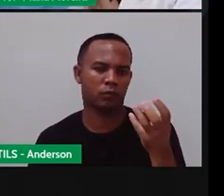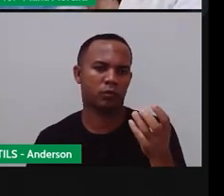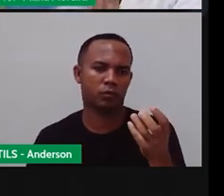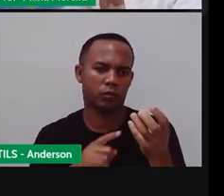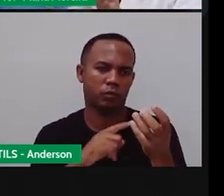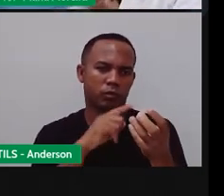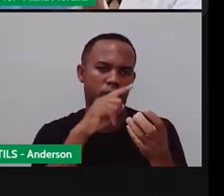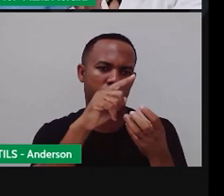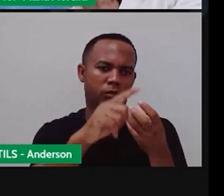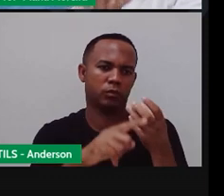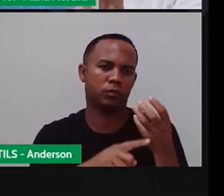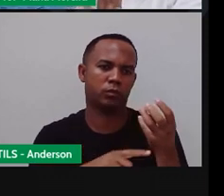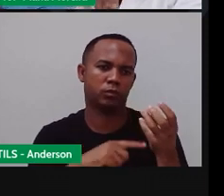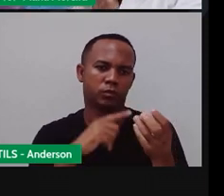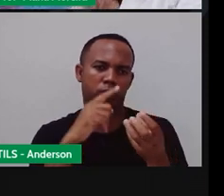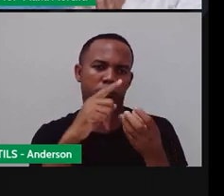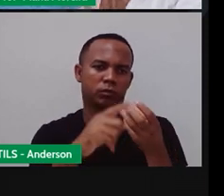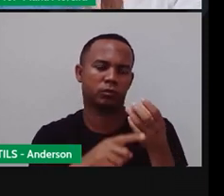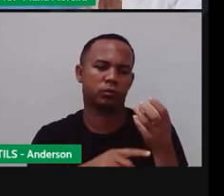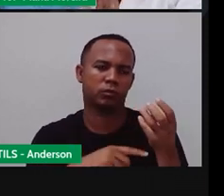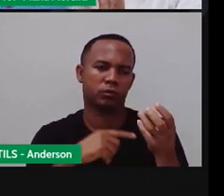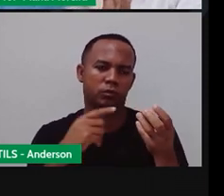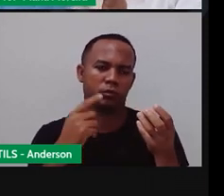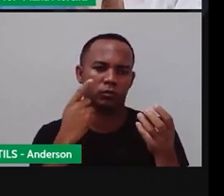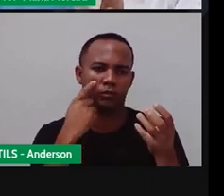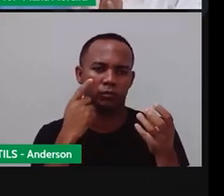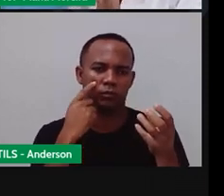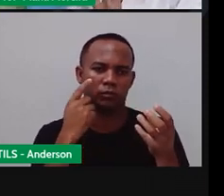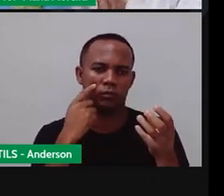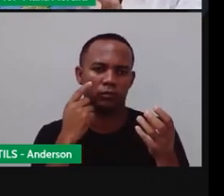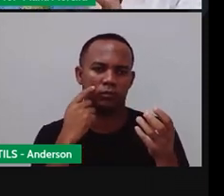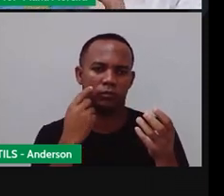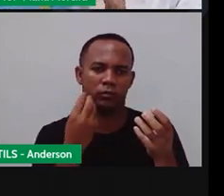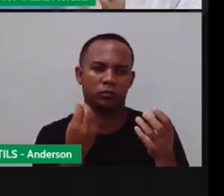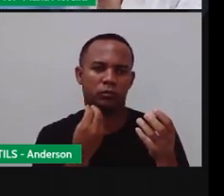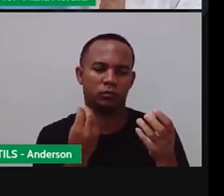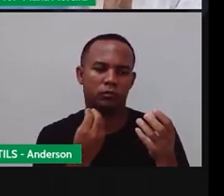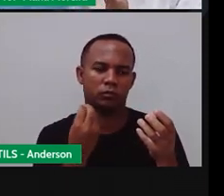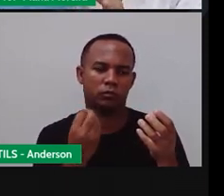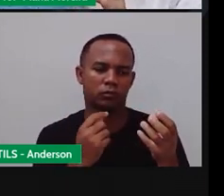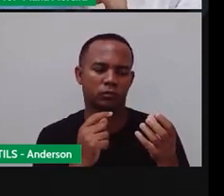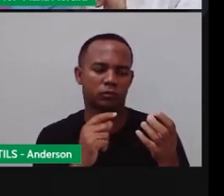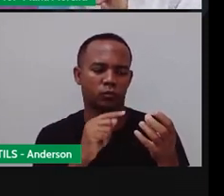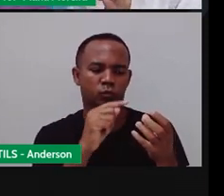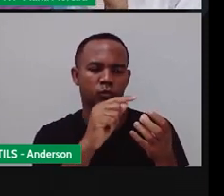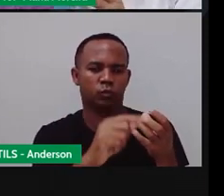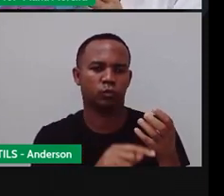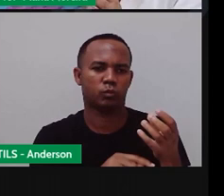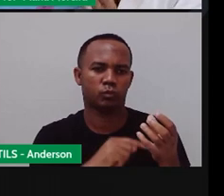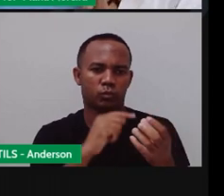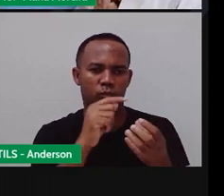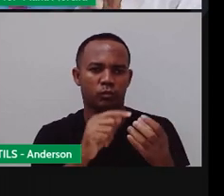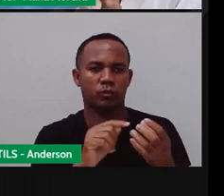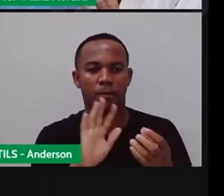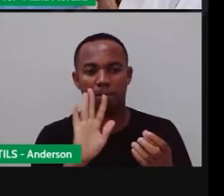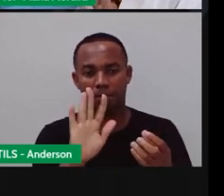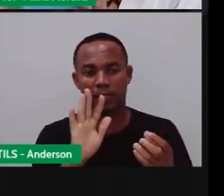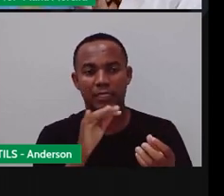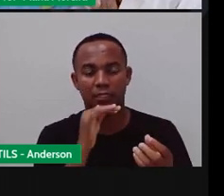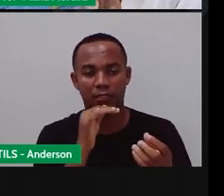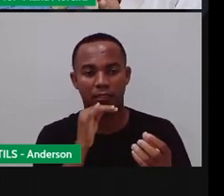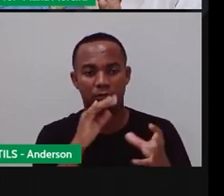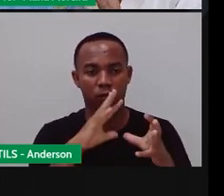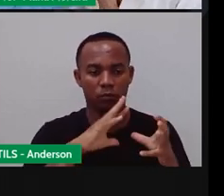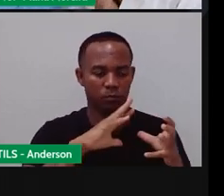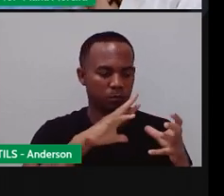eixo, ó, ela está girando aqui, ó, em torno dela mesmo, tá vendo? ou seja, é quando o planeta gira